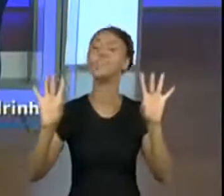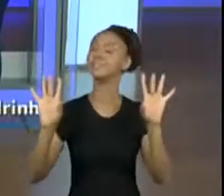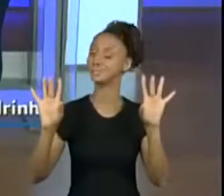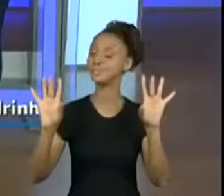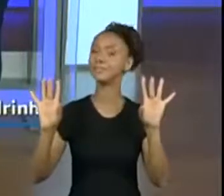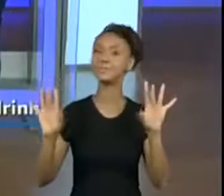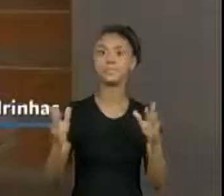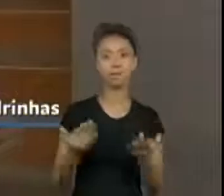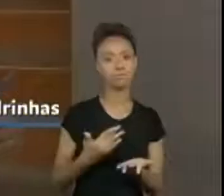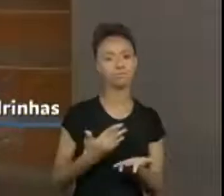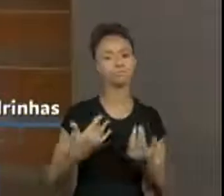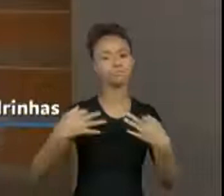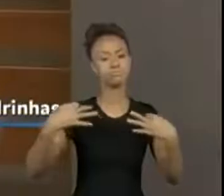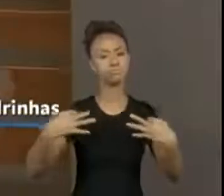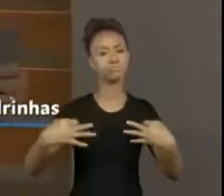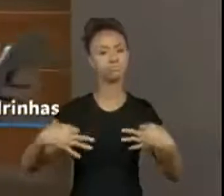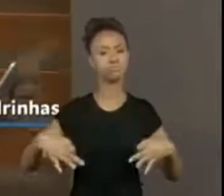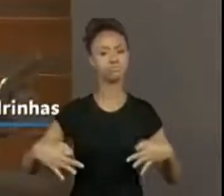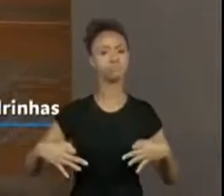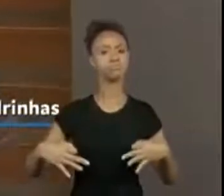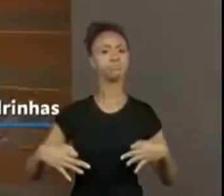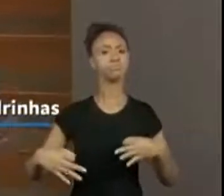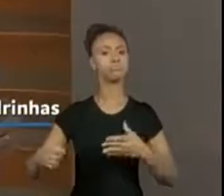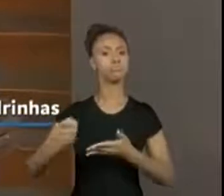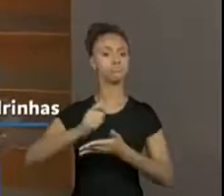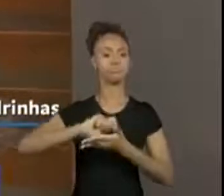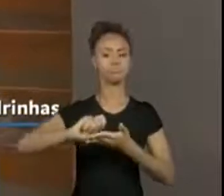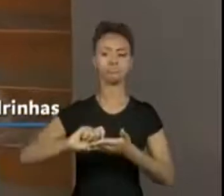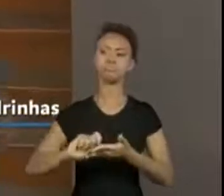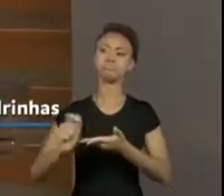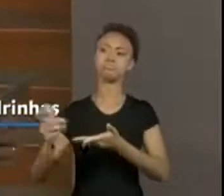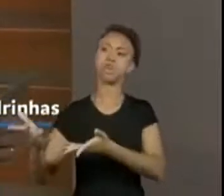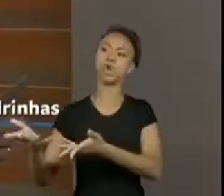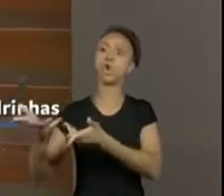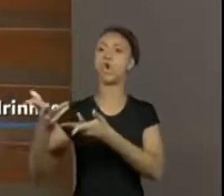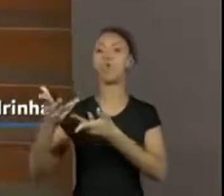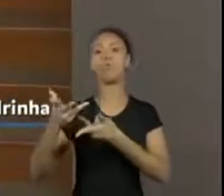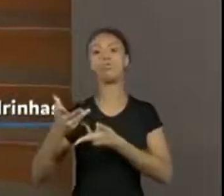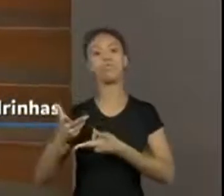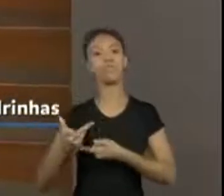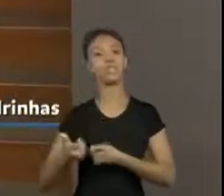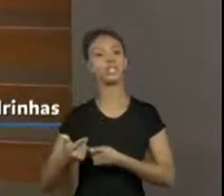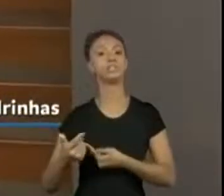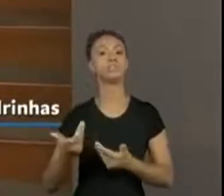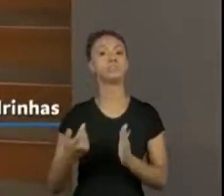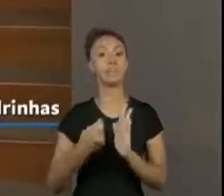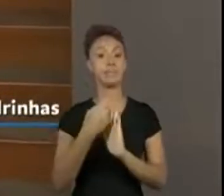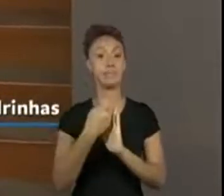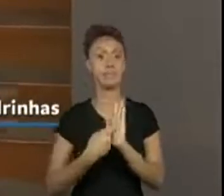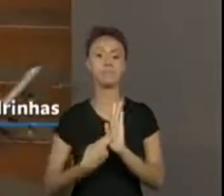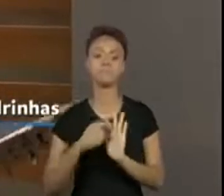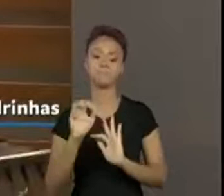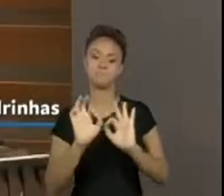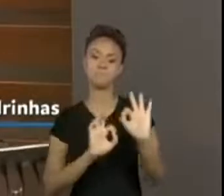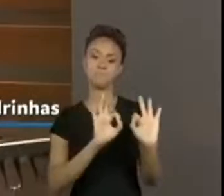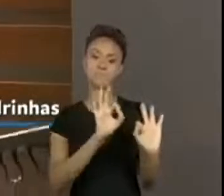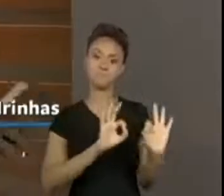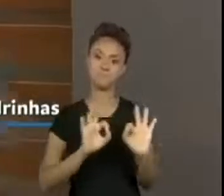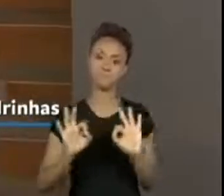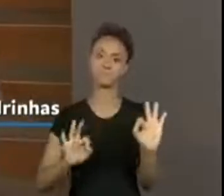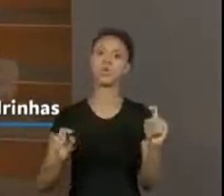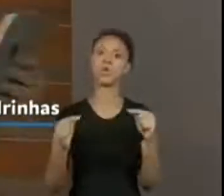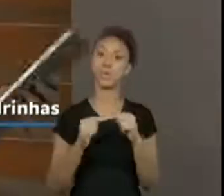Vamos formalizar, vamos fazer um convite, vamos proporcionar também esse tipo de texto dentro do que a gente está